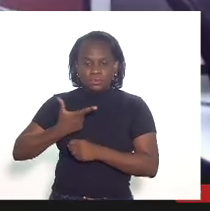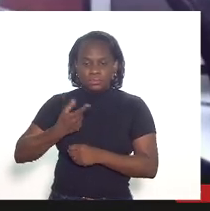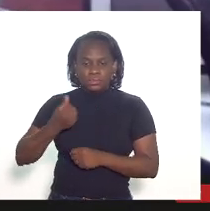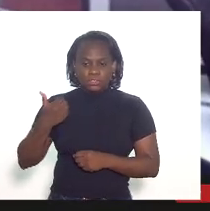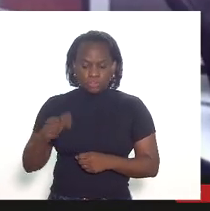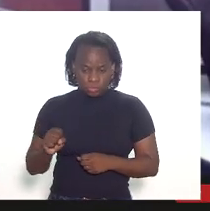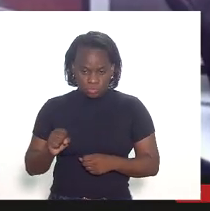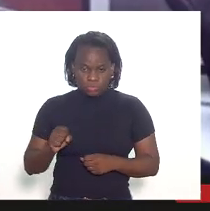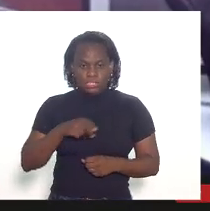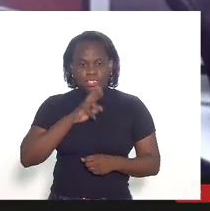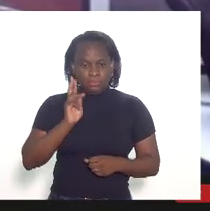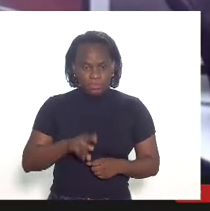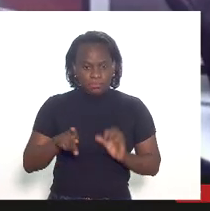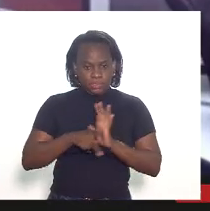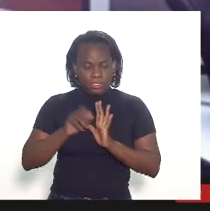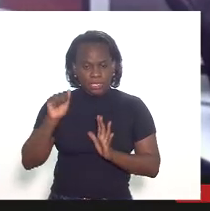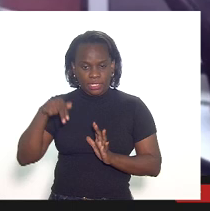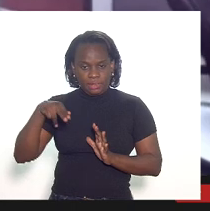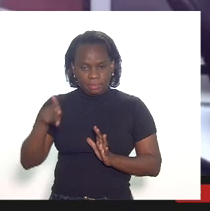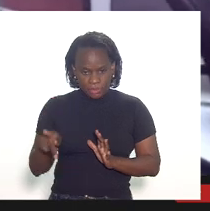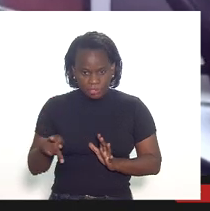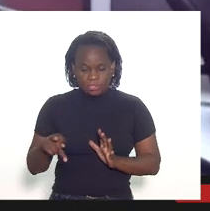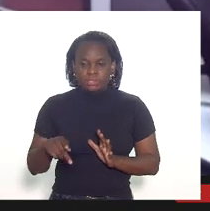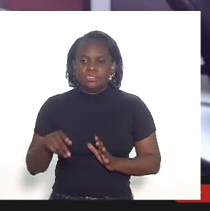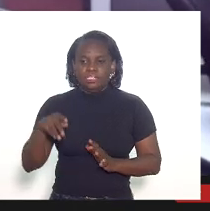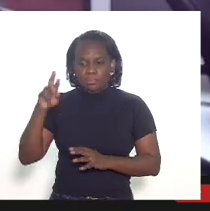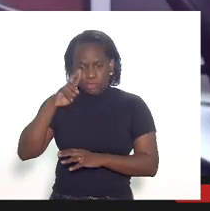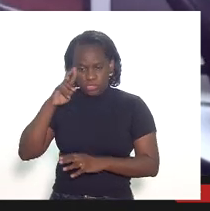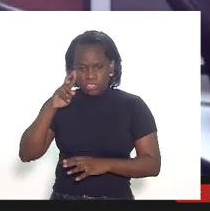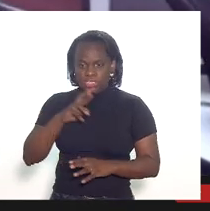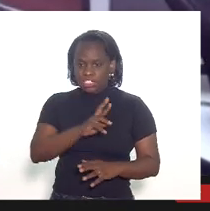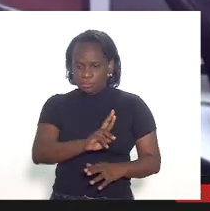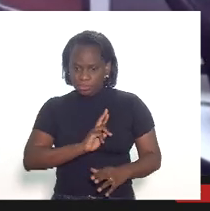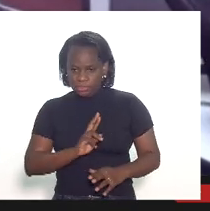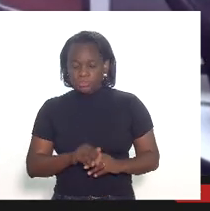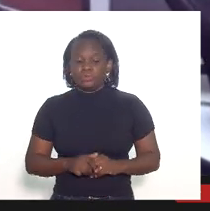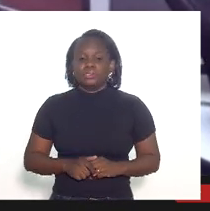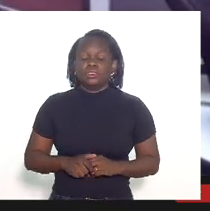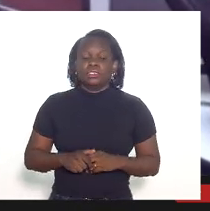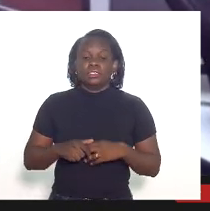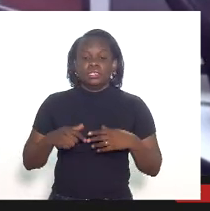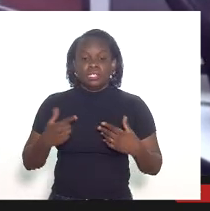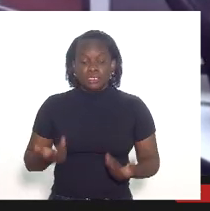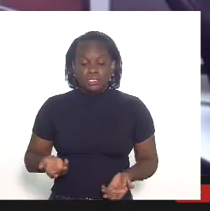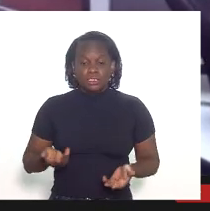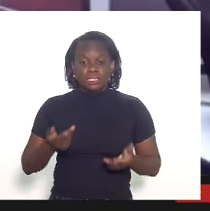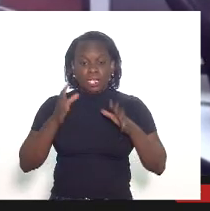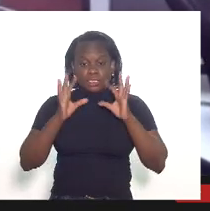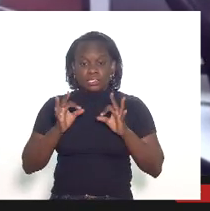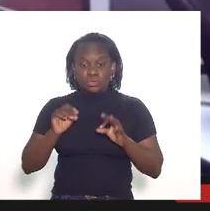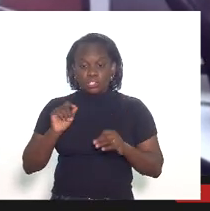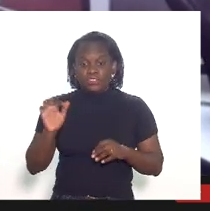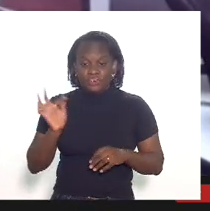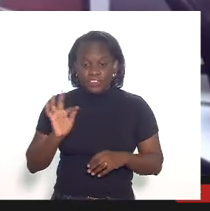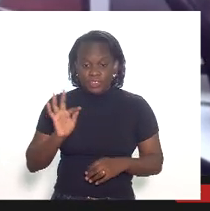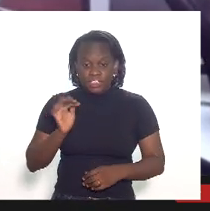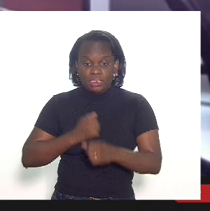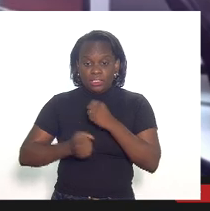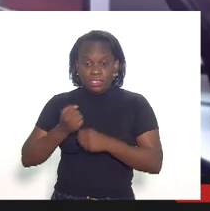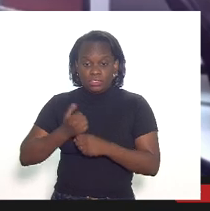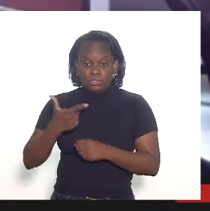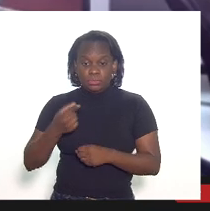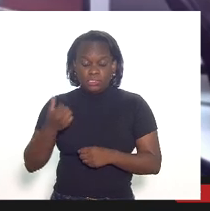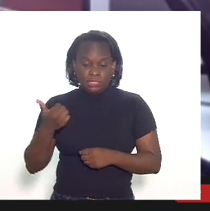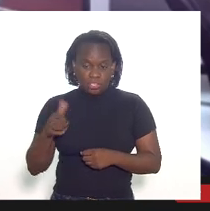essa resposta da ANP para a procuradoria e chamamos atenção que em fevereiro de 2019